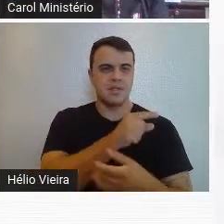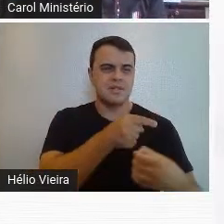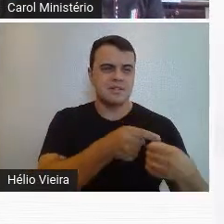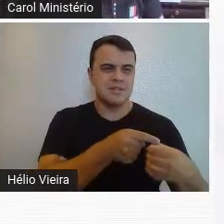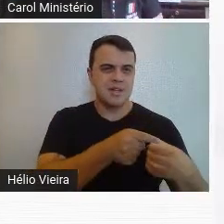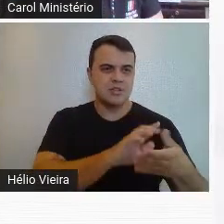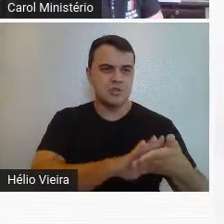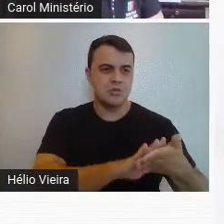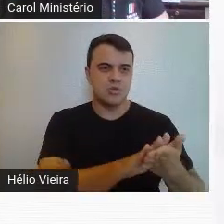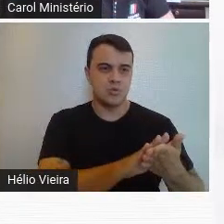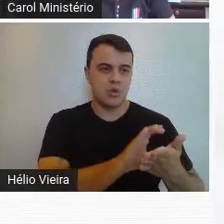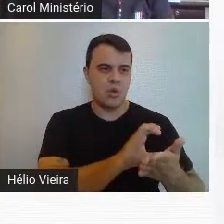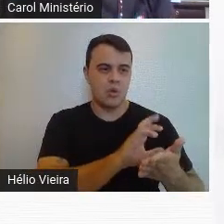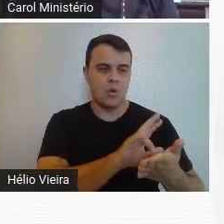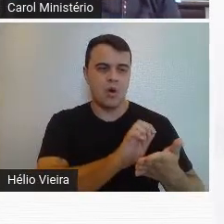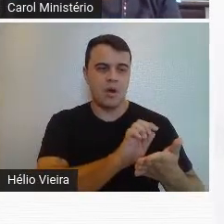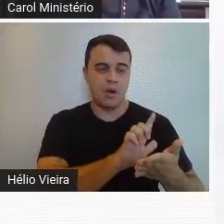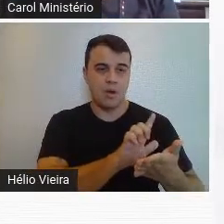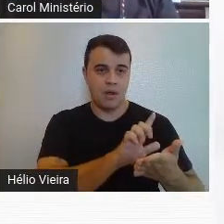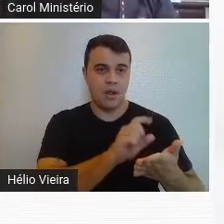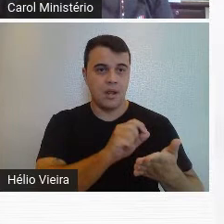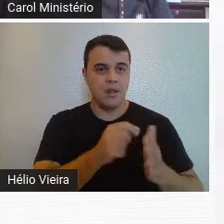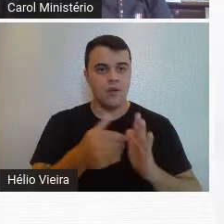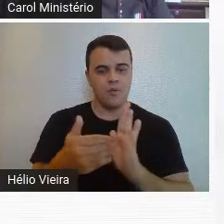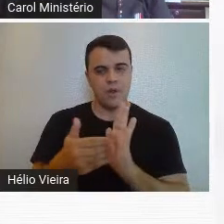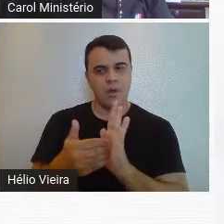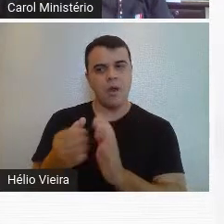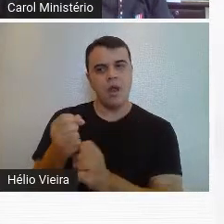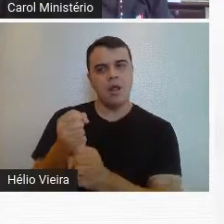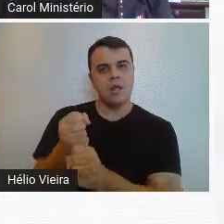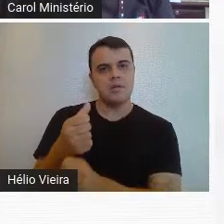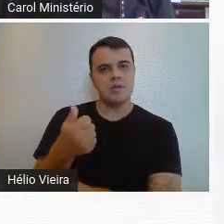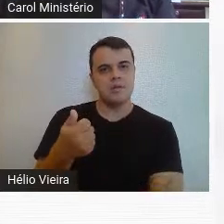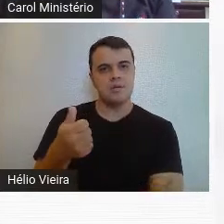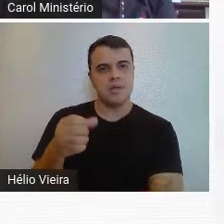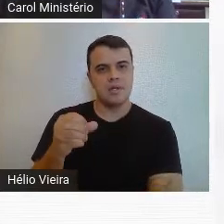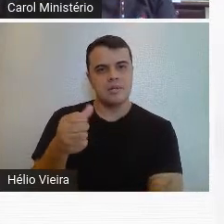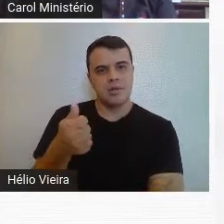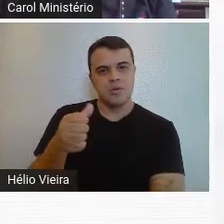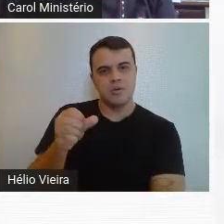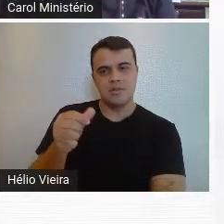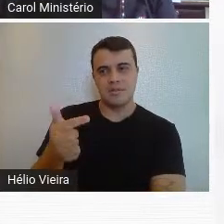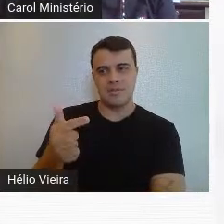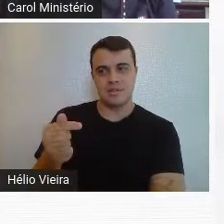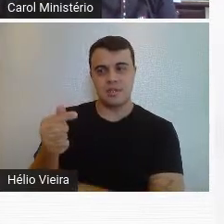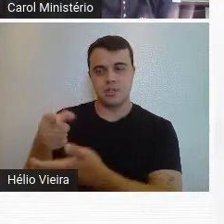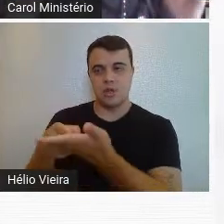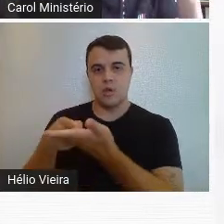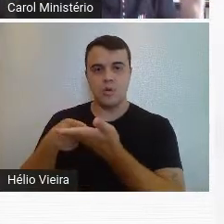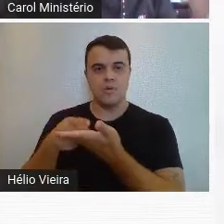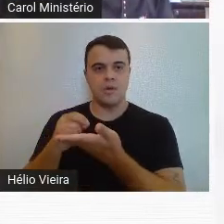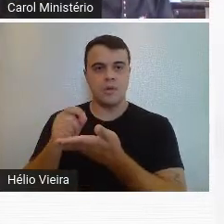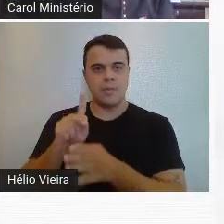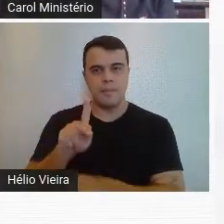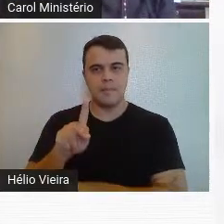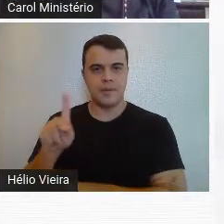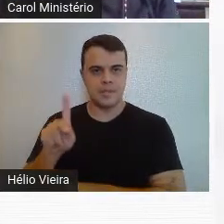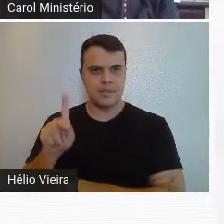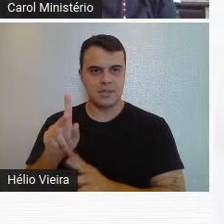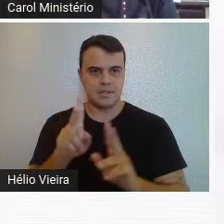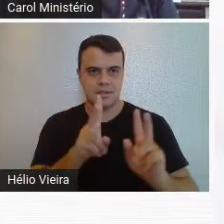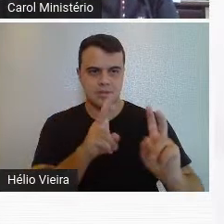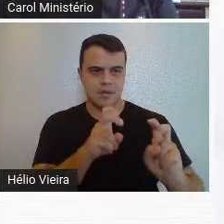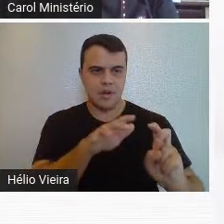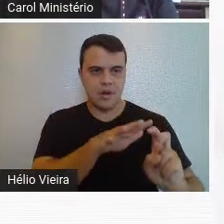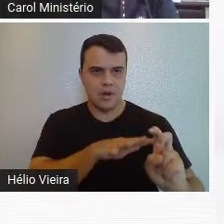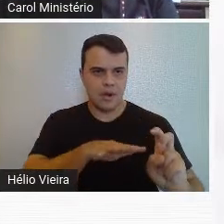destruído, e no fim da década de 10, em 1917, a convite do então presidente da província,